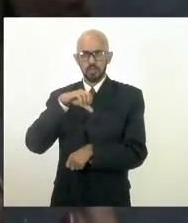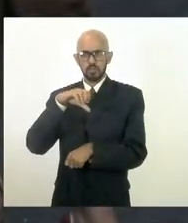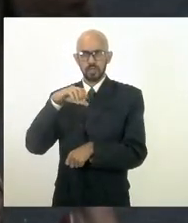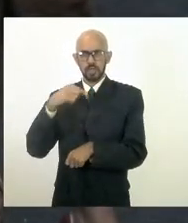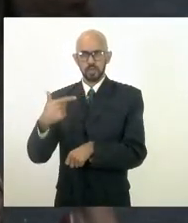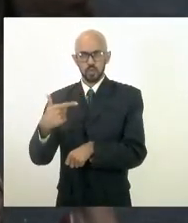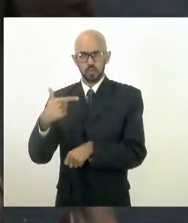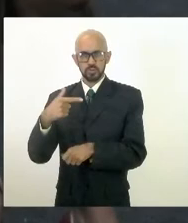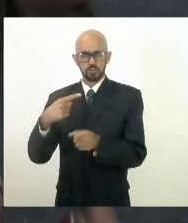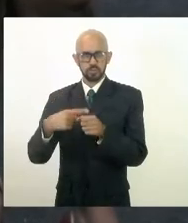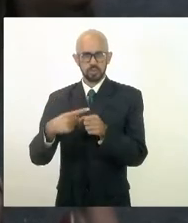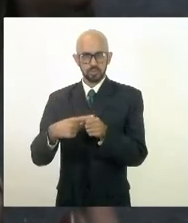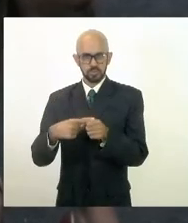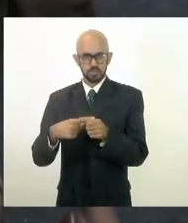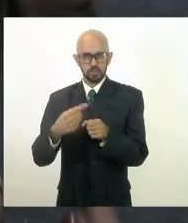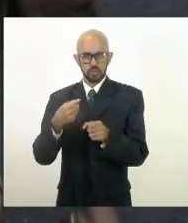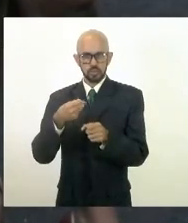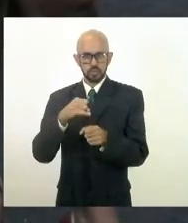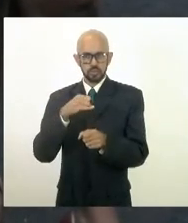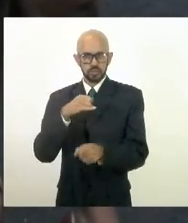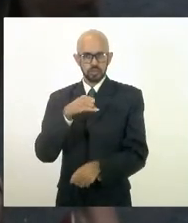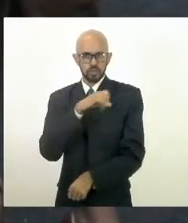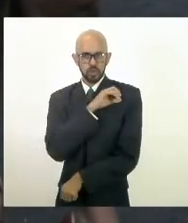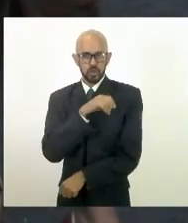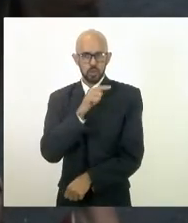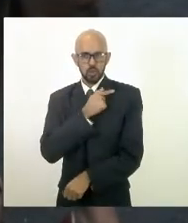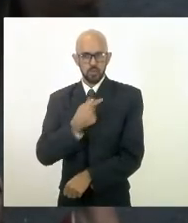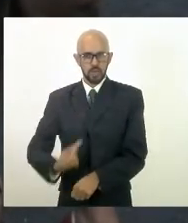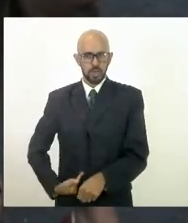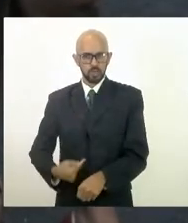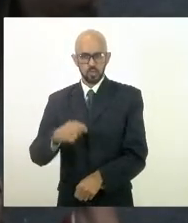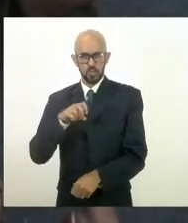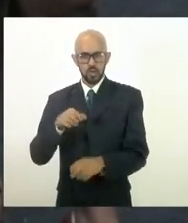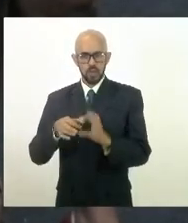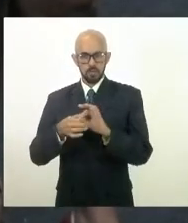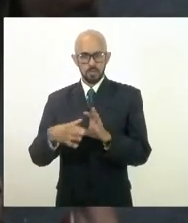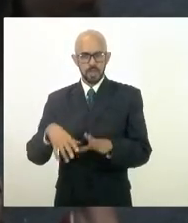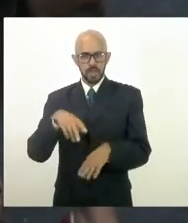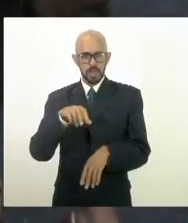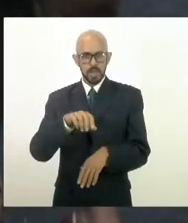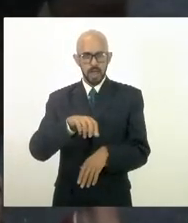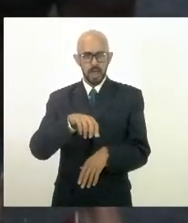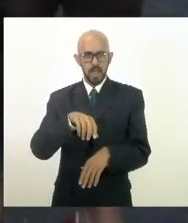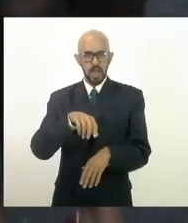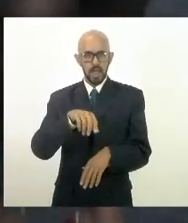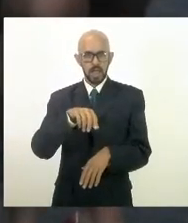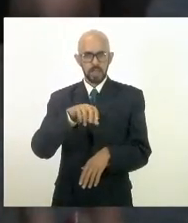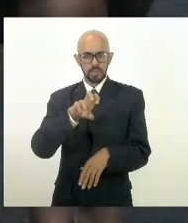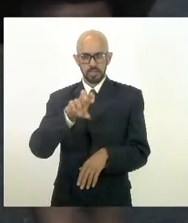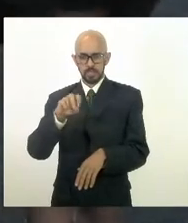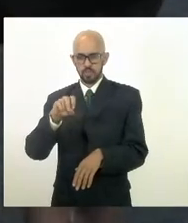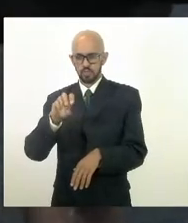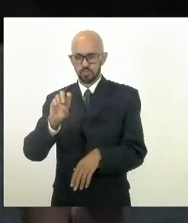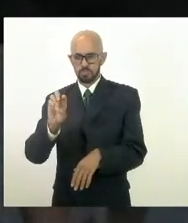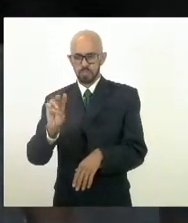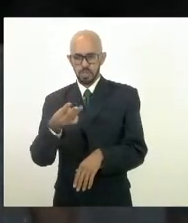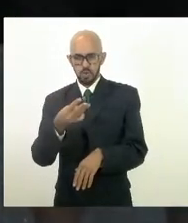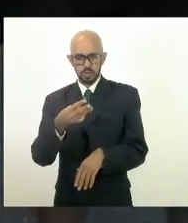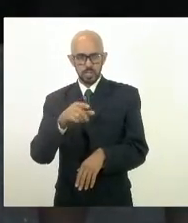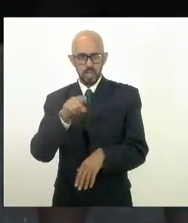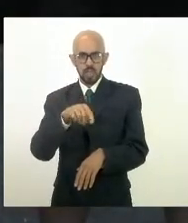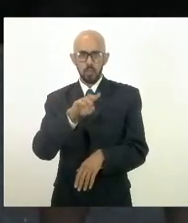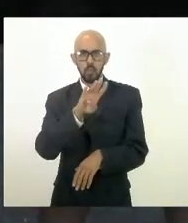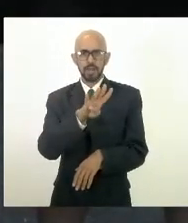se o governador liberar 500 milhões por município são 45 bilhões onde é que está esse